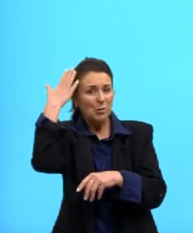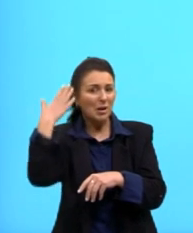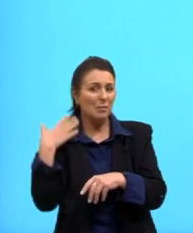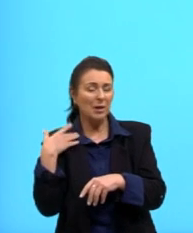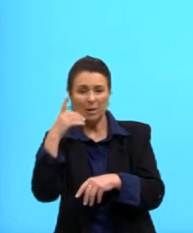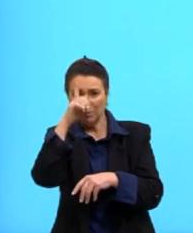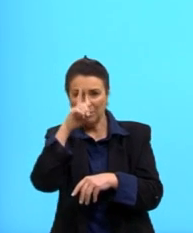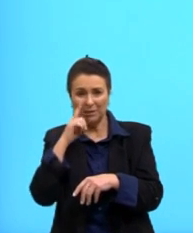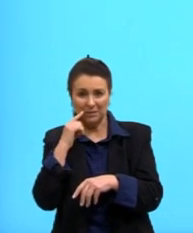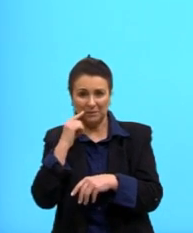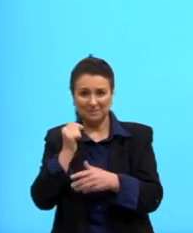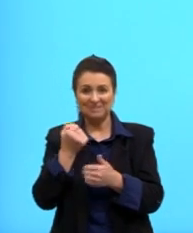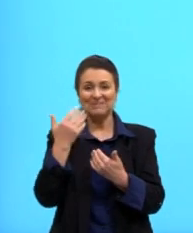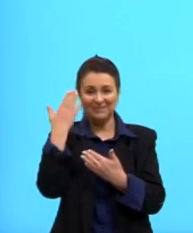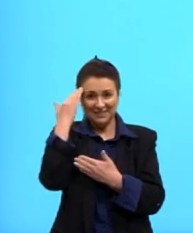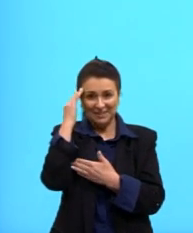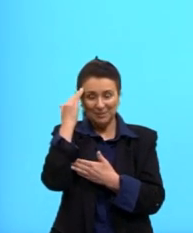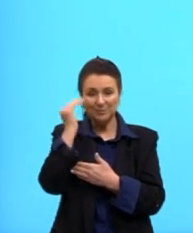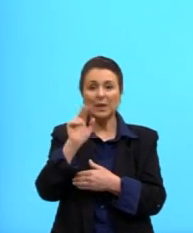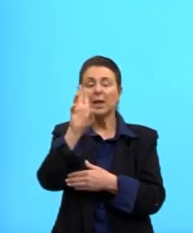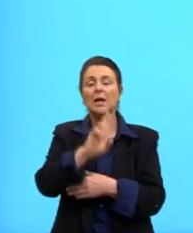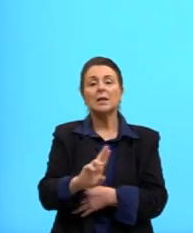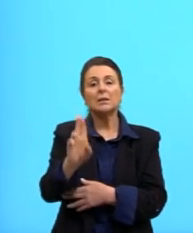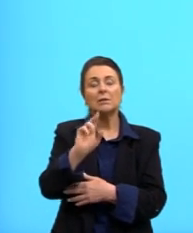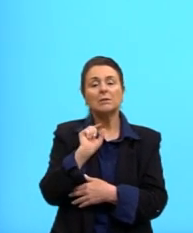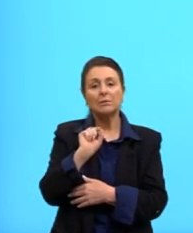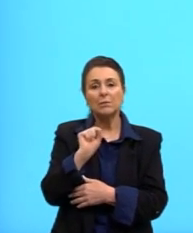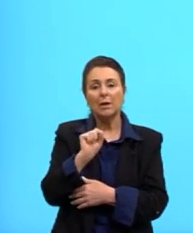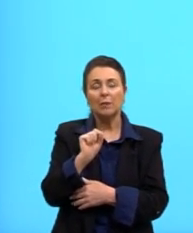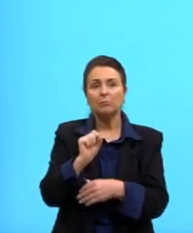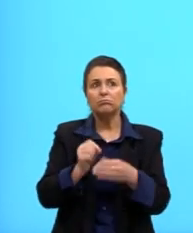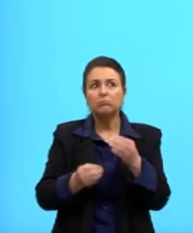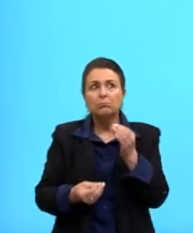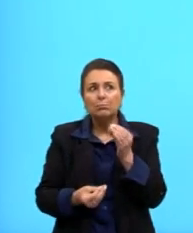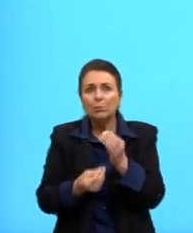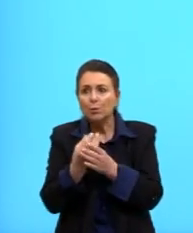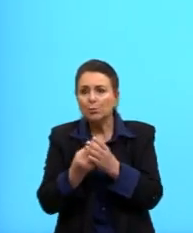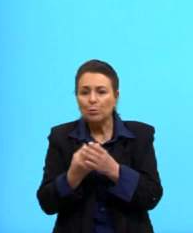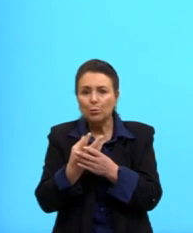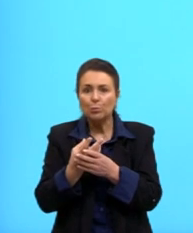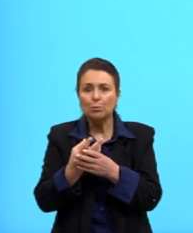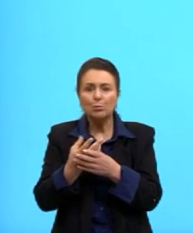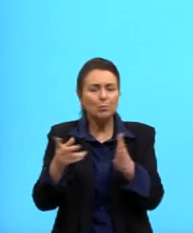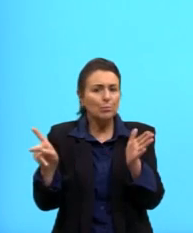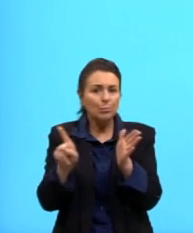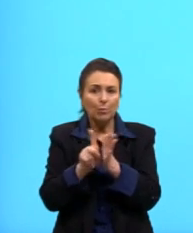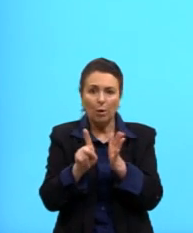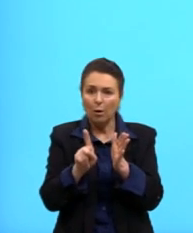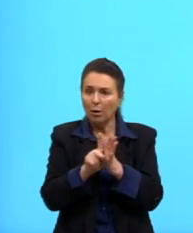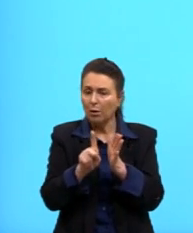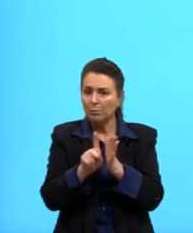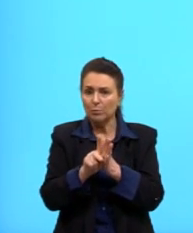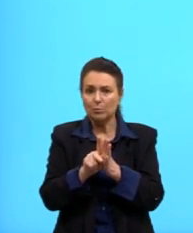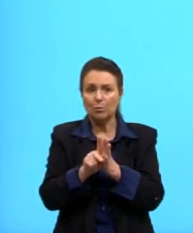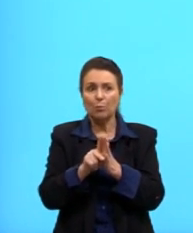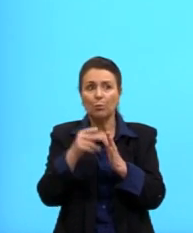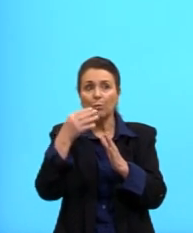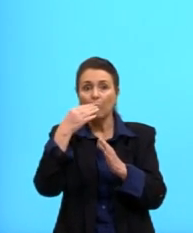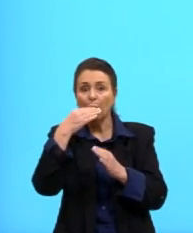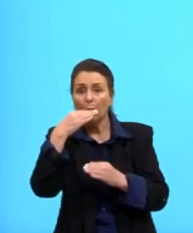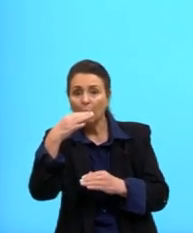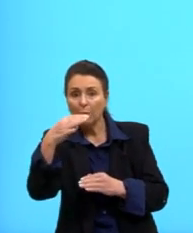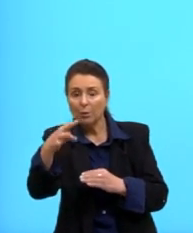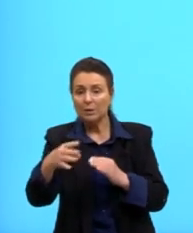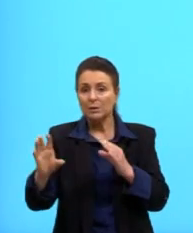está pintando o cabelo. Eles usam, então, produtos de cabelo que são com cores complementares.